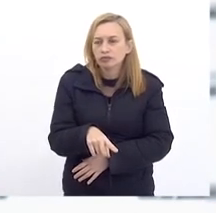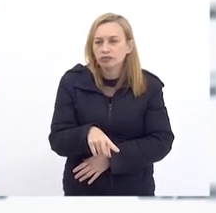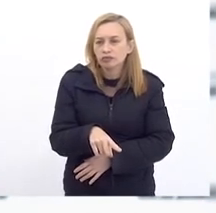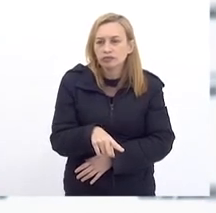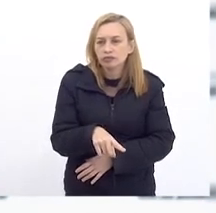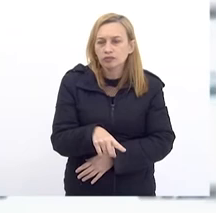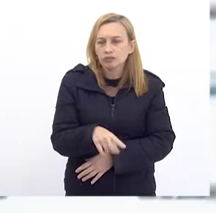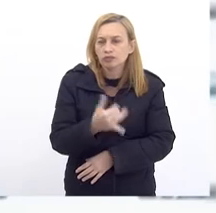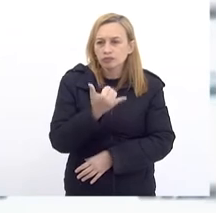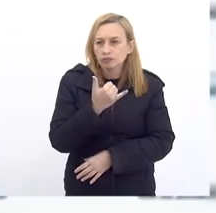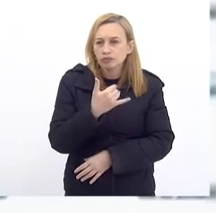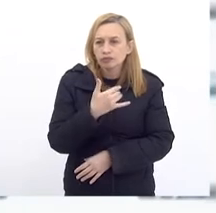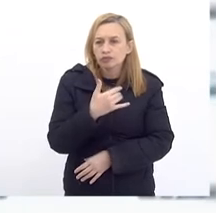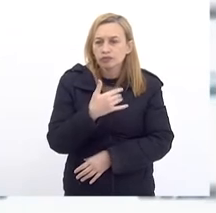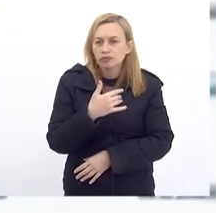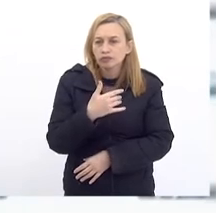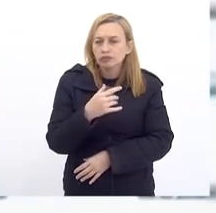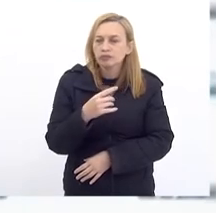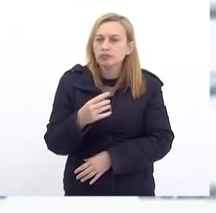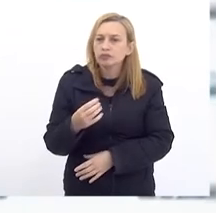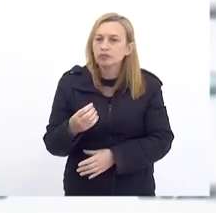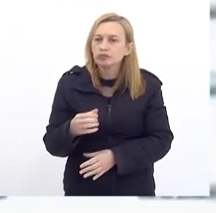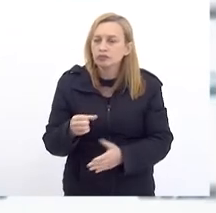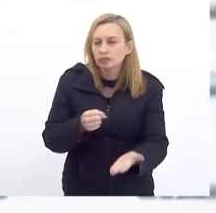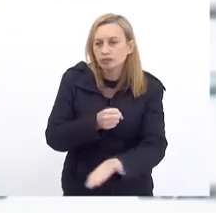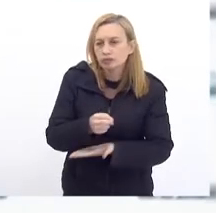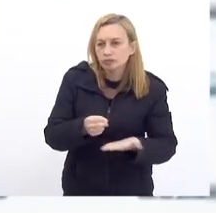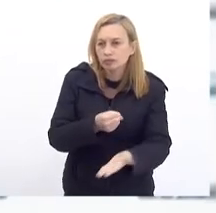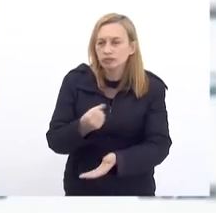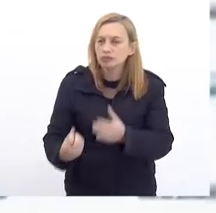Desculpe A base Que originou Ela é